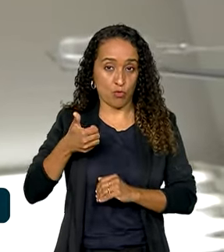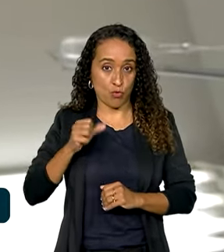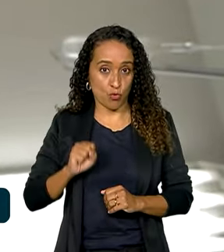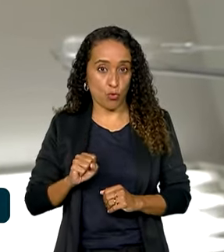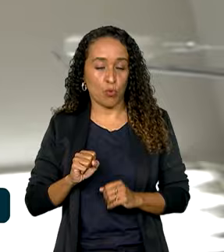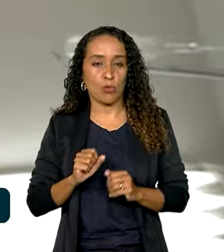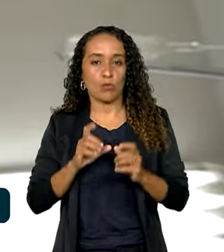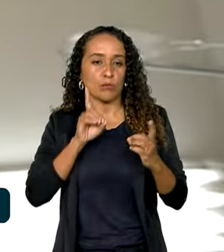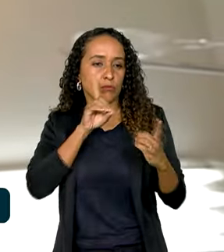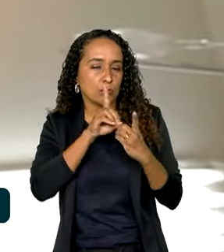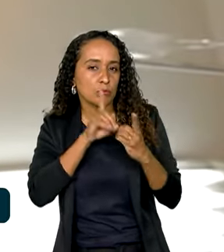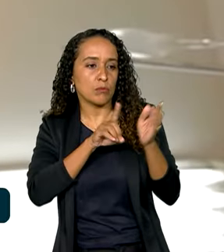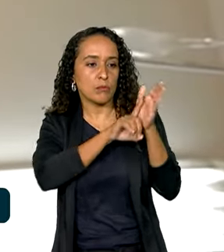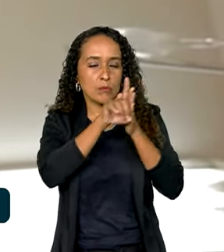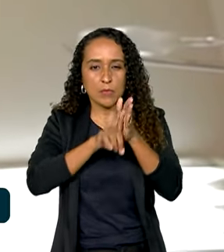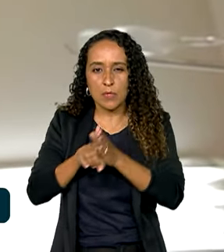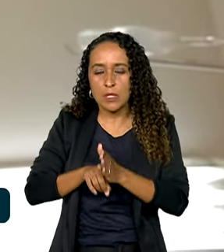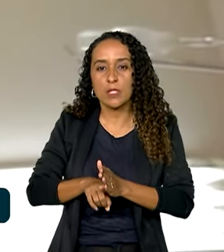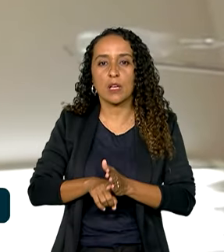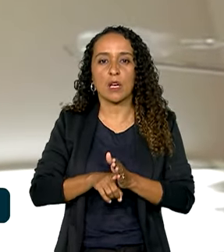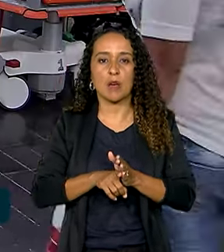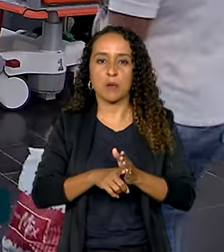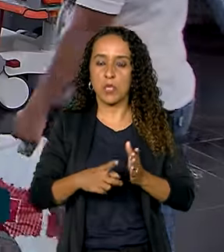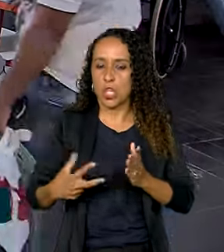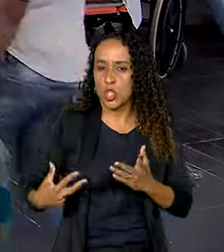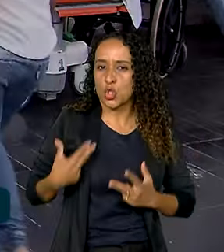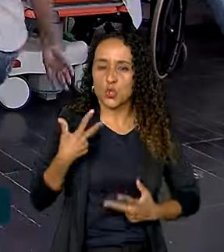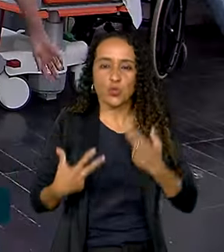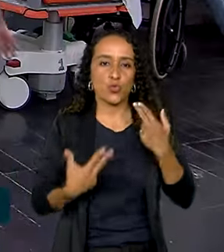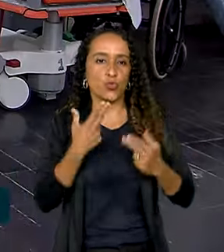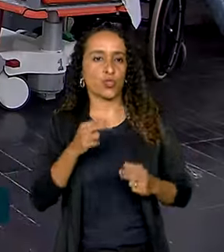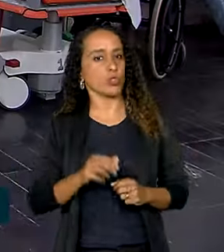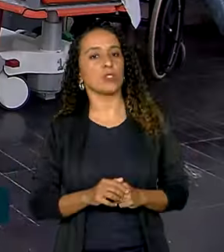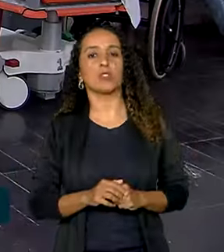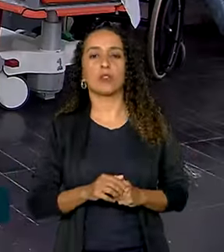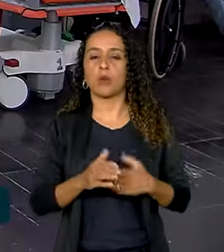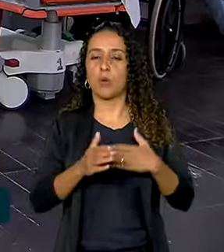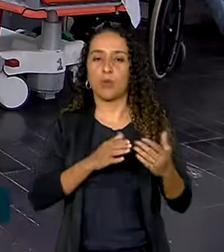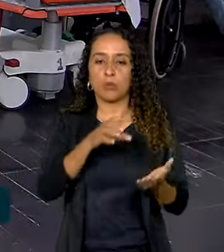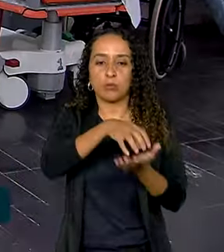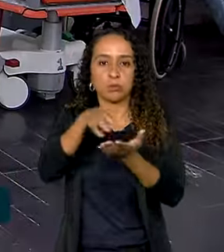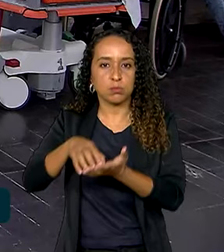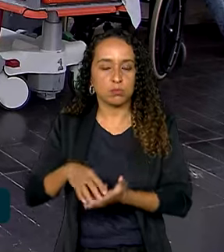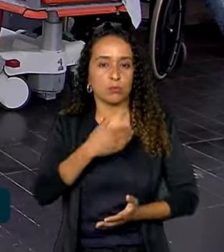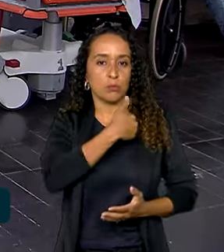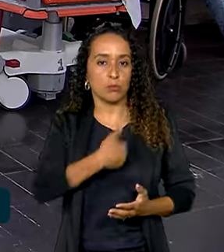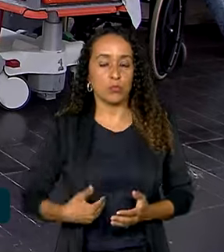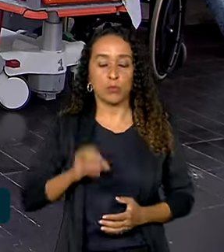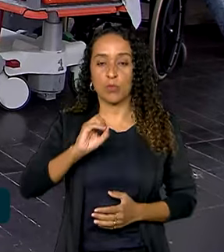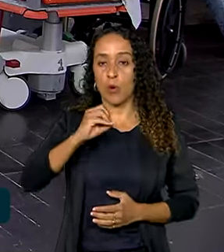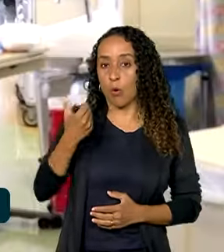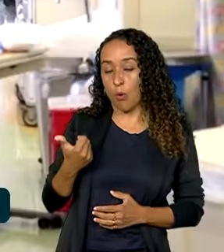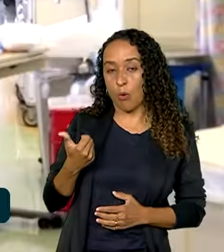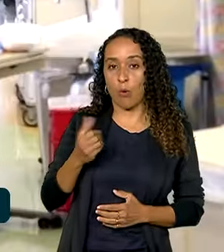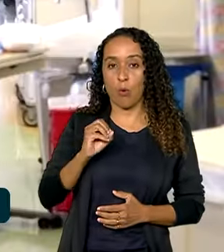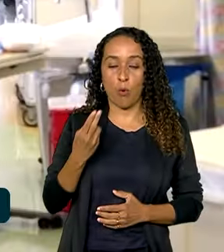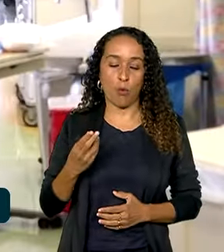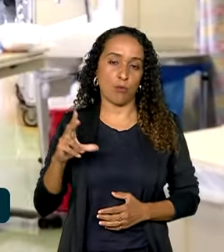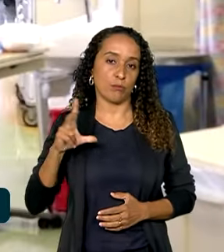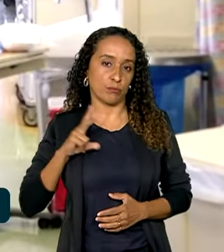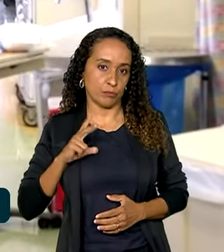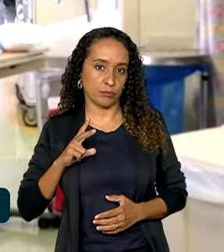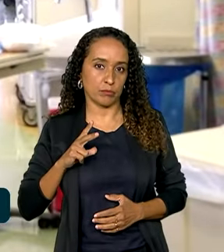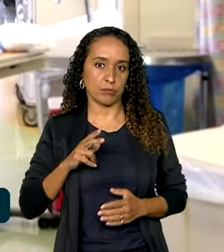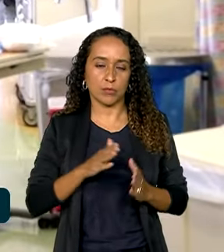consultas, exames e procedimentos realizados em instituições públicas ou privadas durante